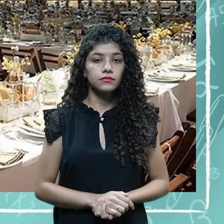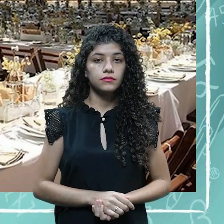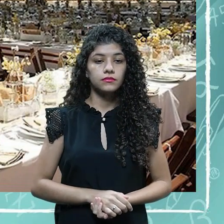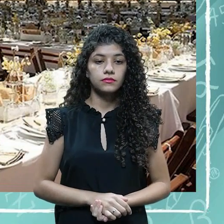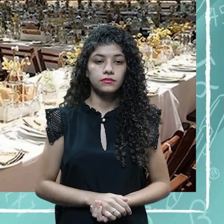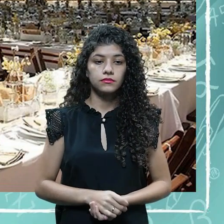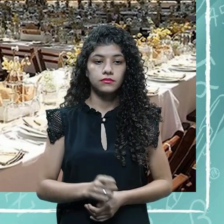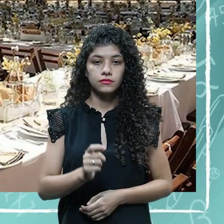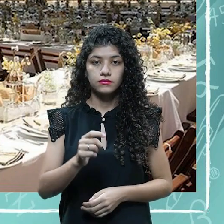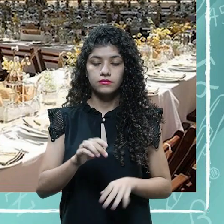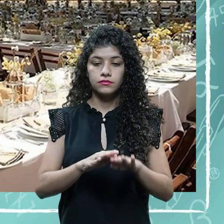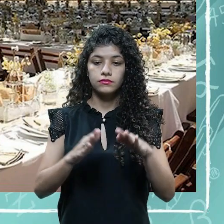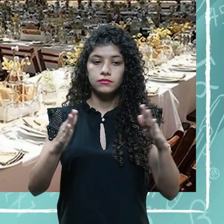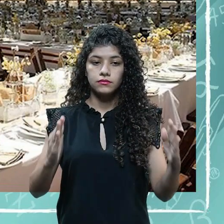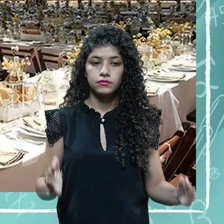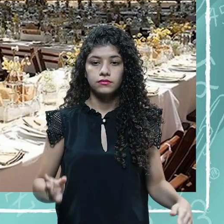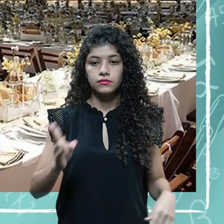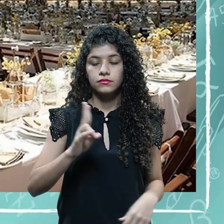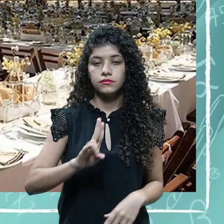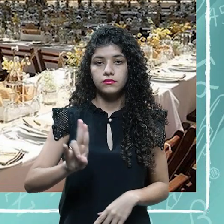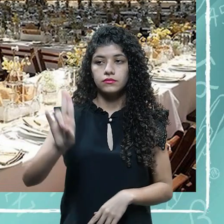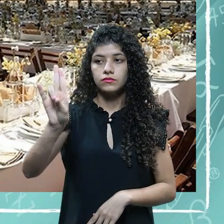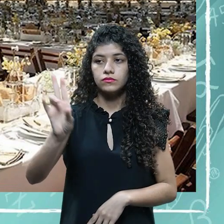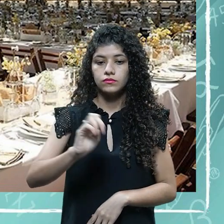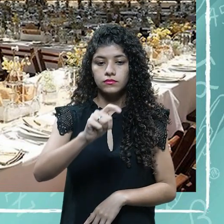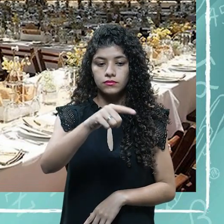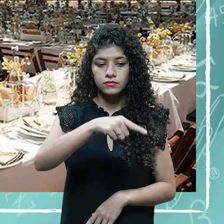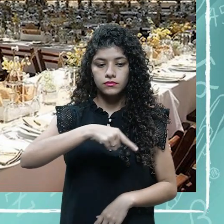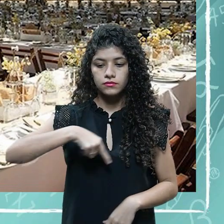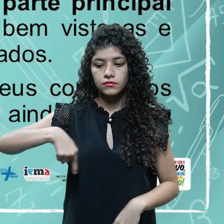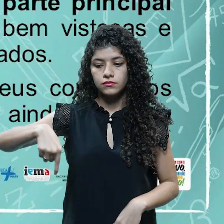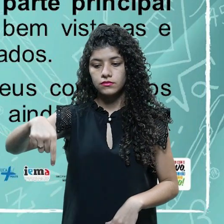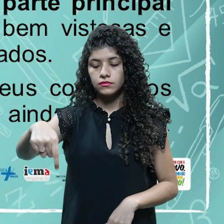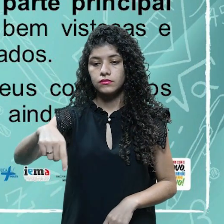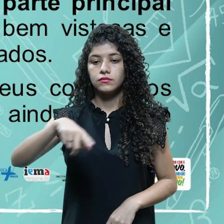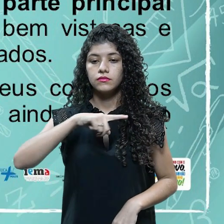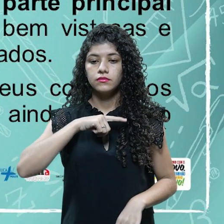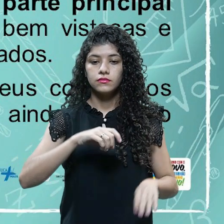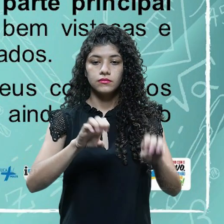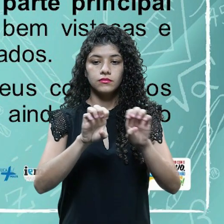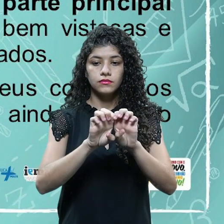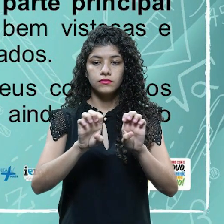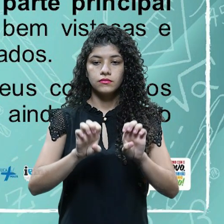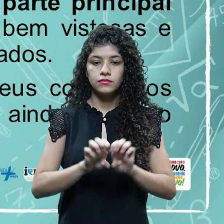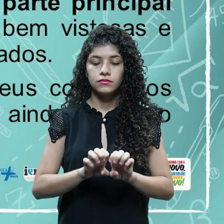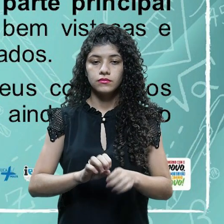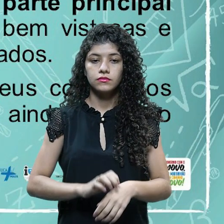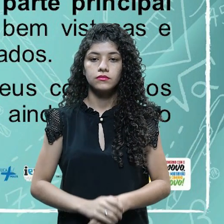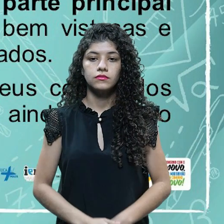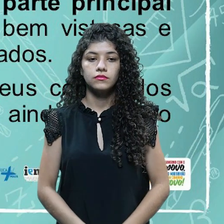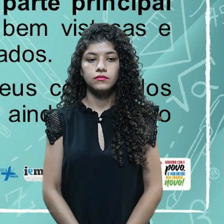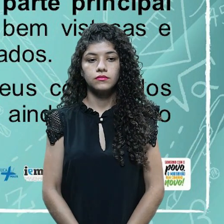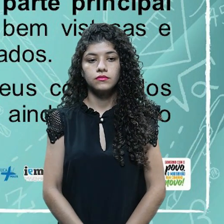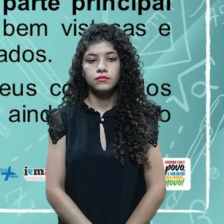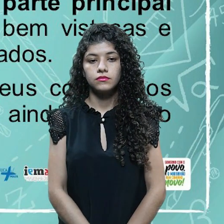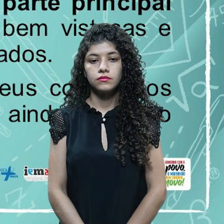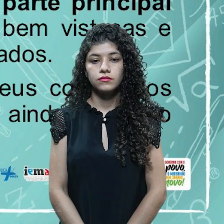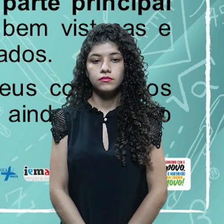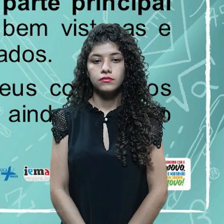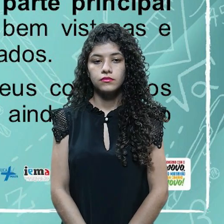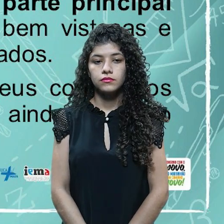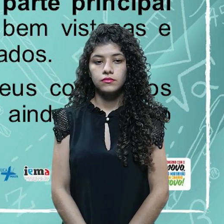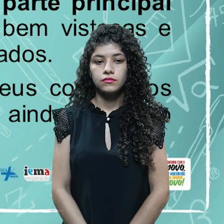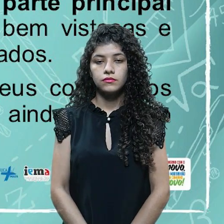tá aqui na imagem, né. Ela tem toda uma estrutura de U. Então, o que seria a mesa U, né. Ela